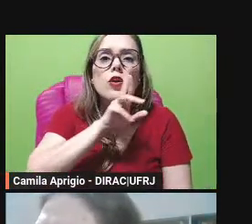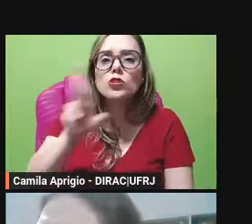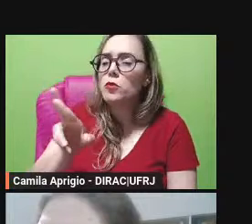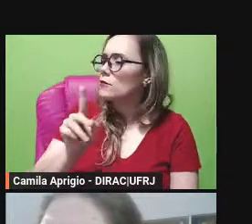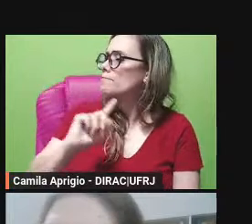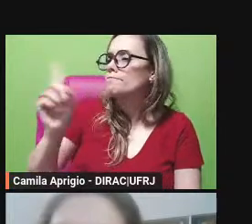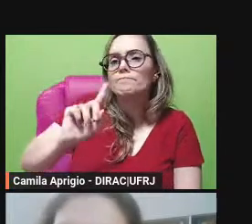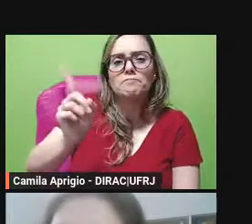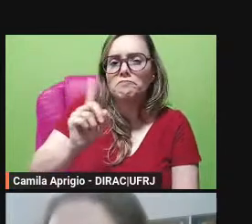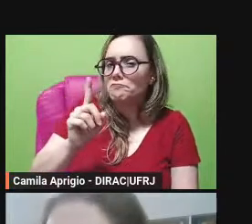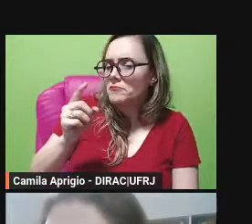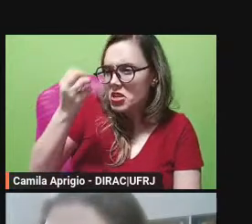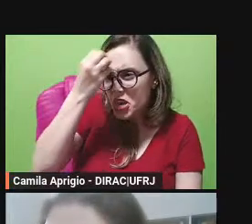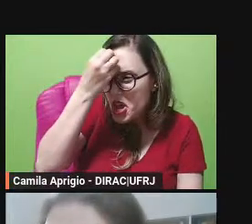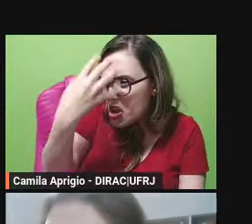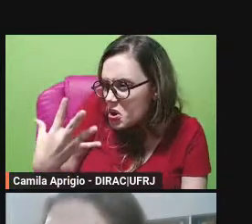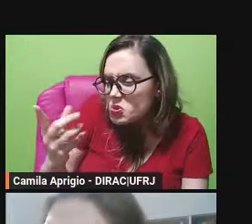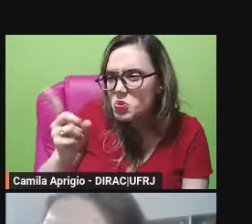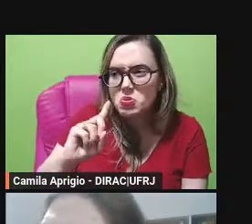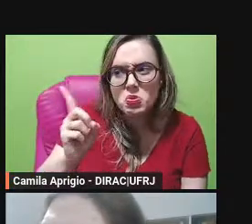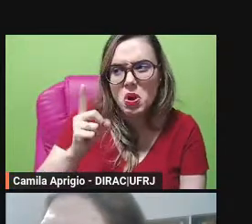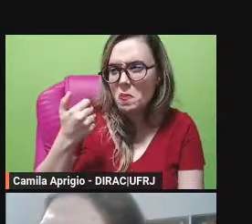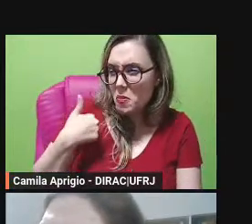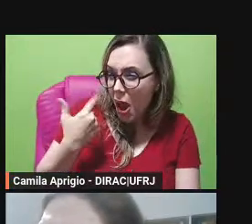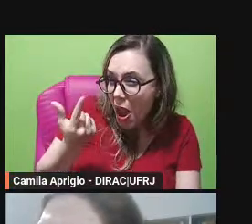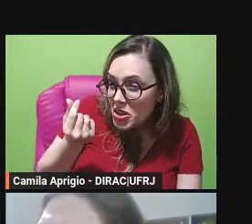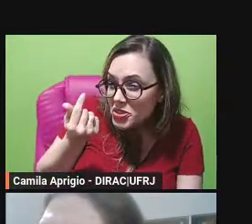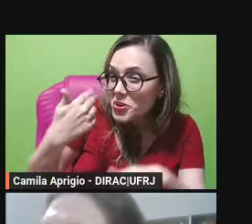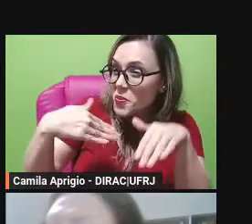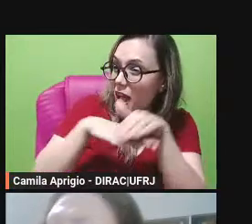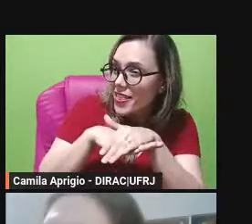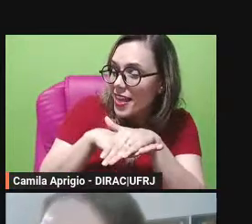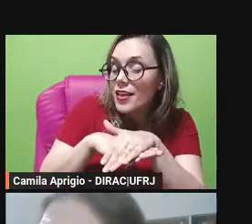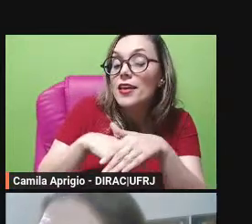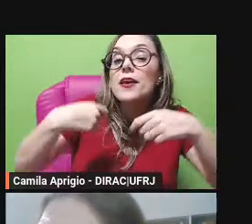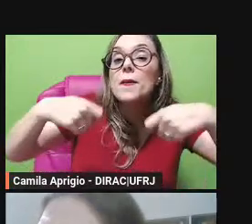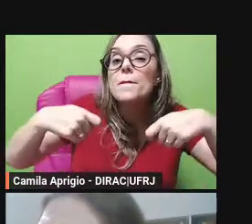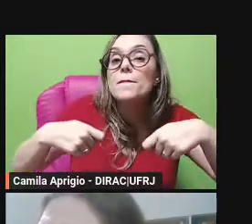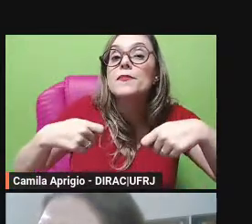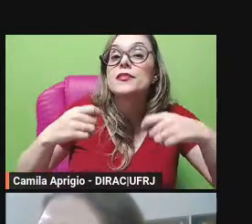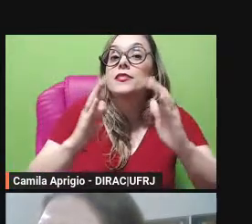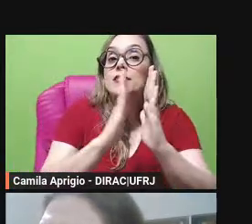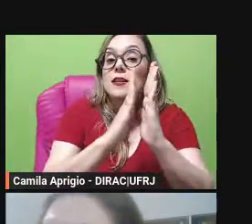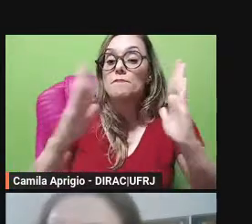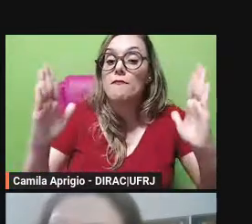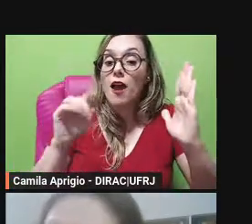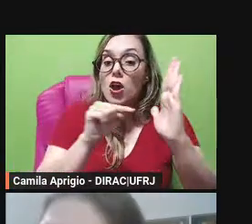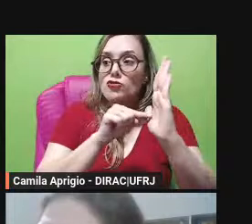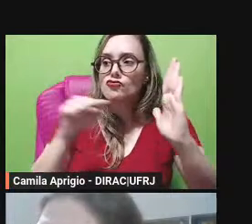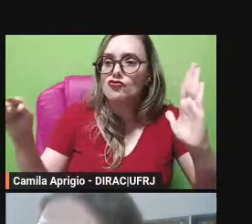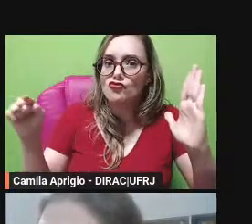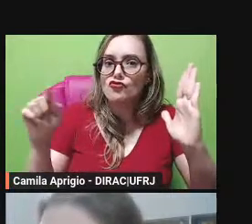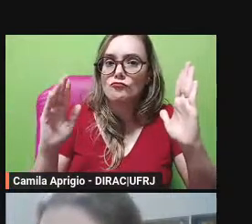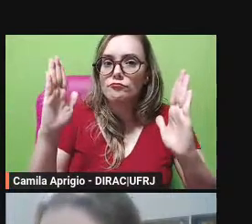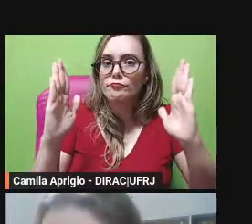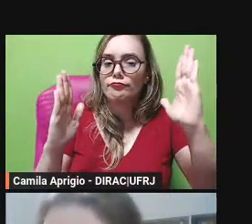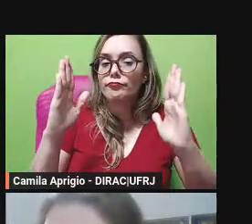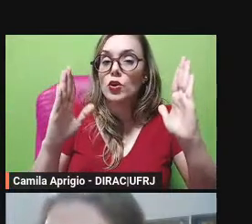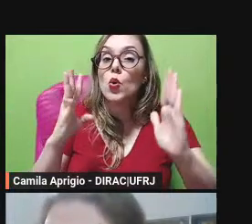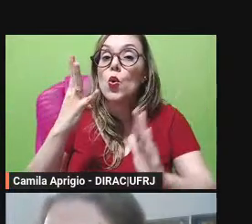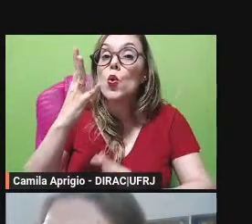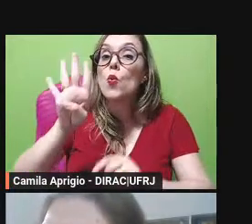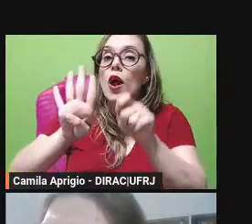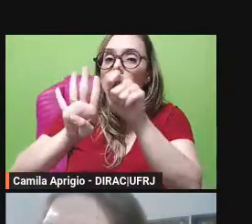estava lembrado daquele depósito e pediu um prazo de quatro meses para ver se a memória voltava